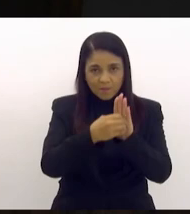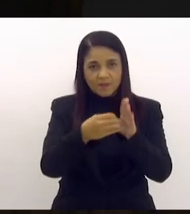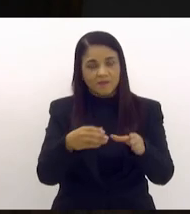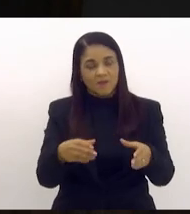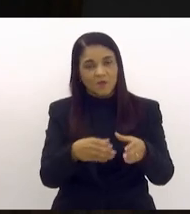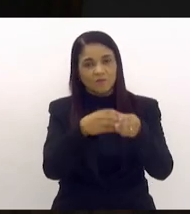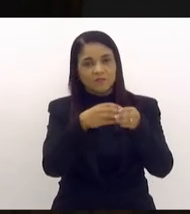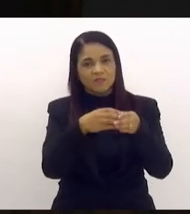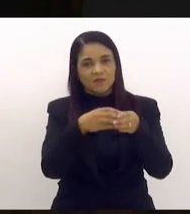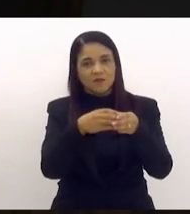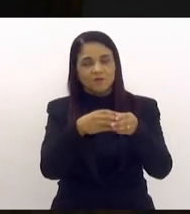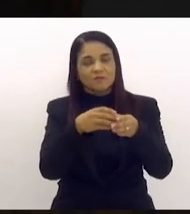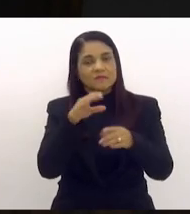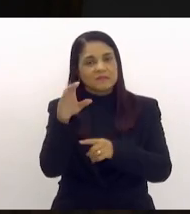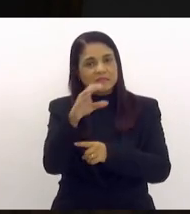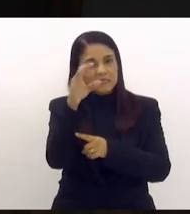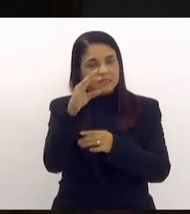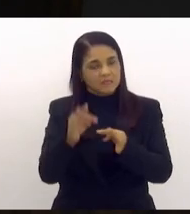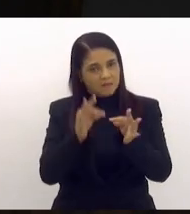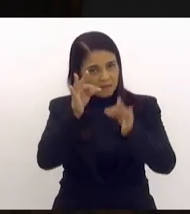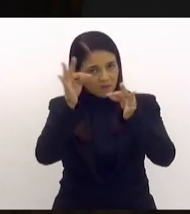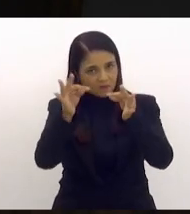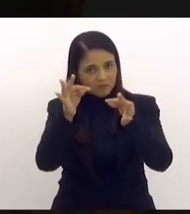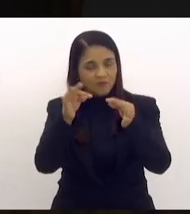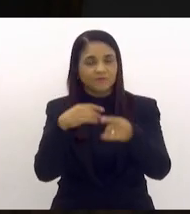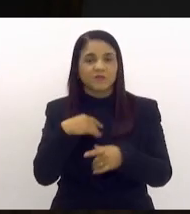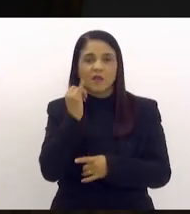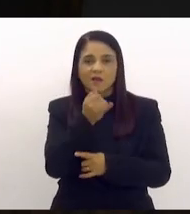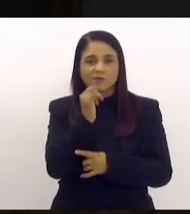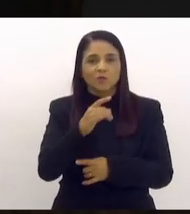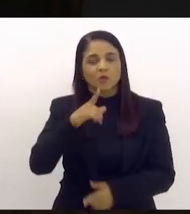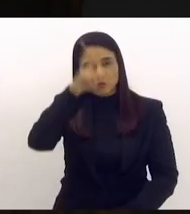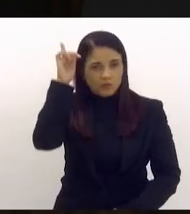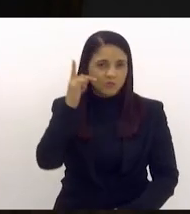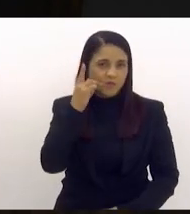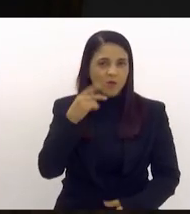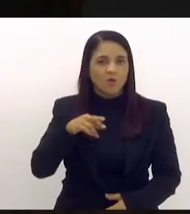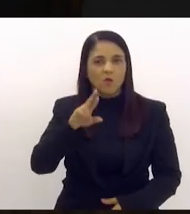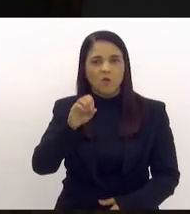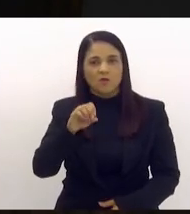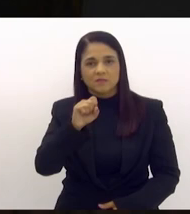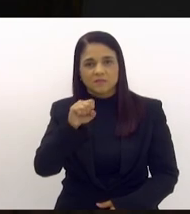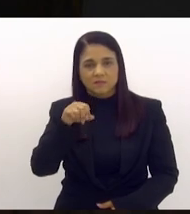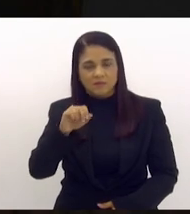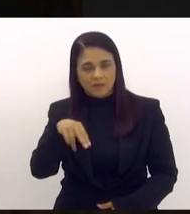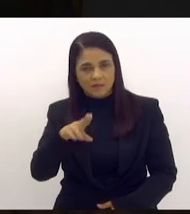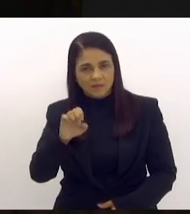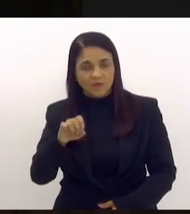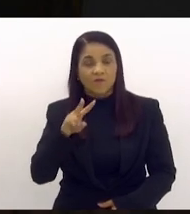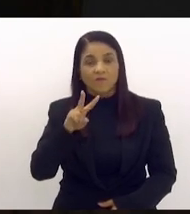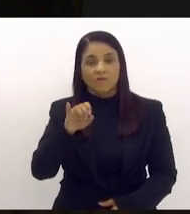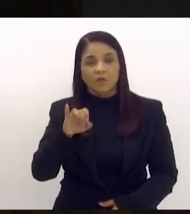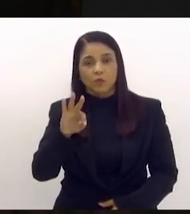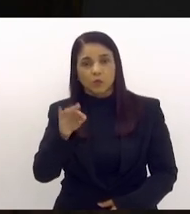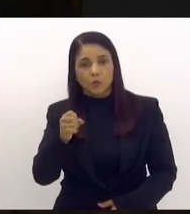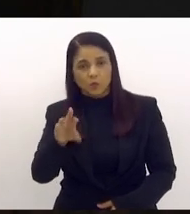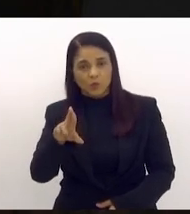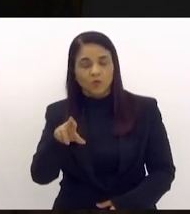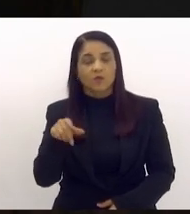comissão de ciências e tecnologia. Relator, deputado Luiz Paulo, Rosane Félix, Rosenberg Rey, Vitor Júnior